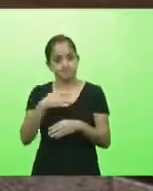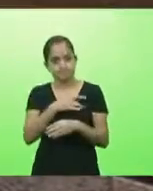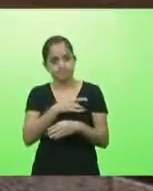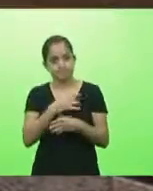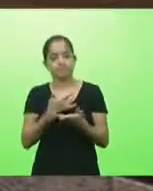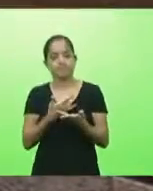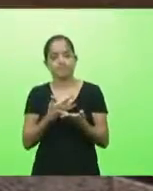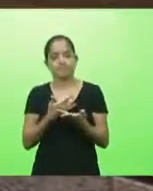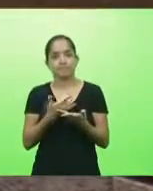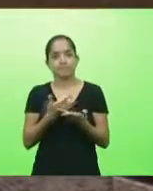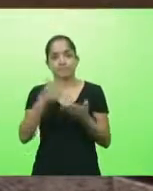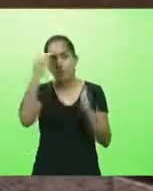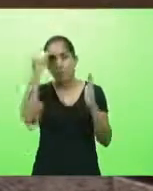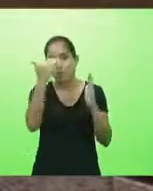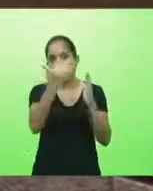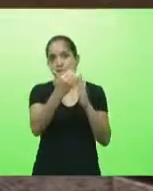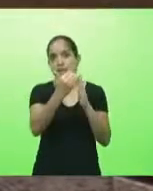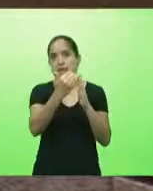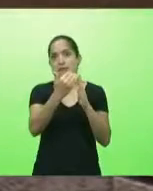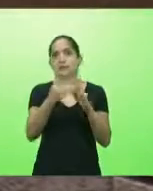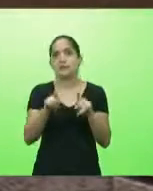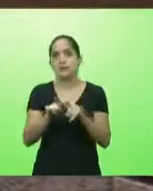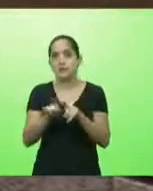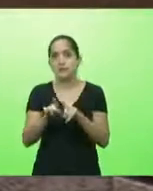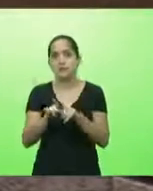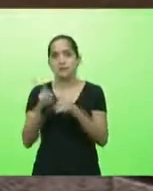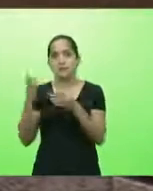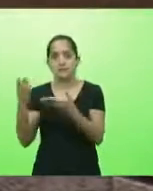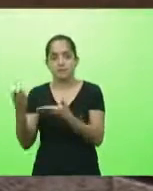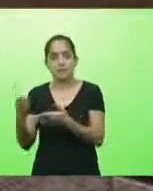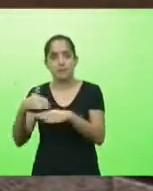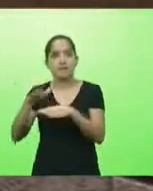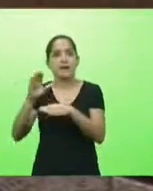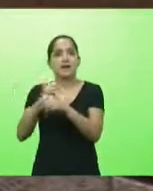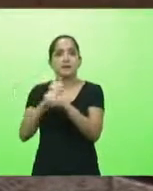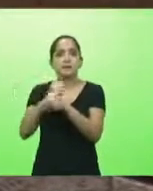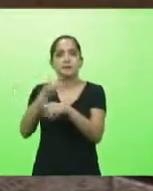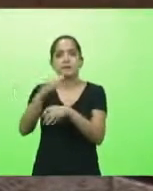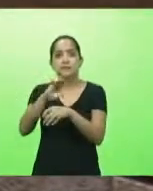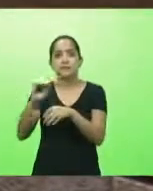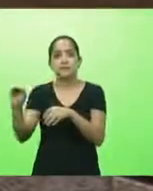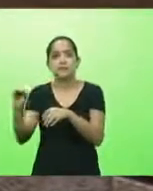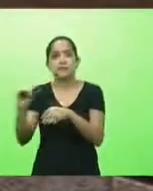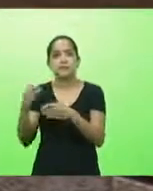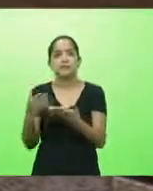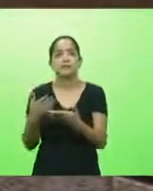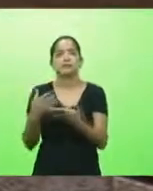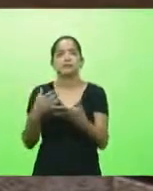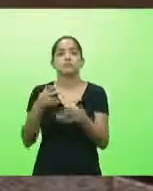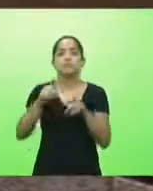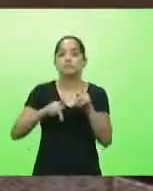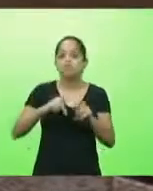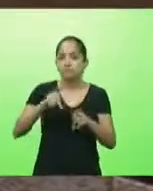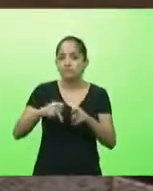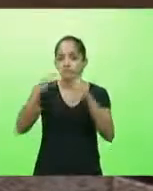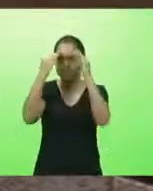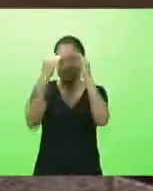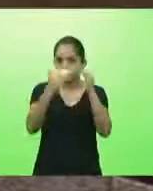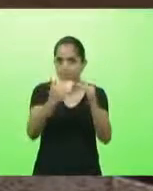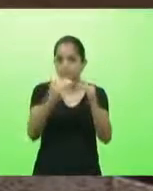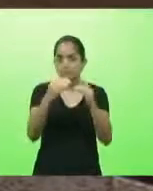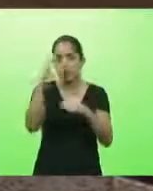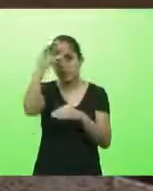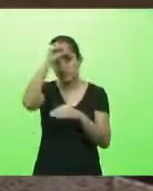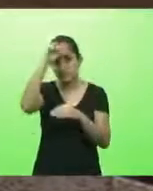saúde assembleia de Deus pastor Kennedy uma igreja de mais de 100 anos um povo que obedece a gente aprende